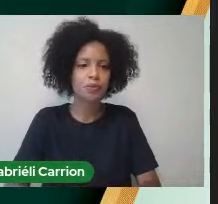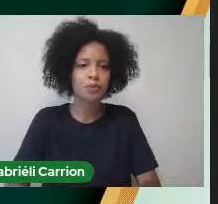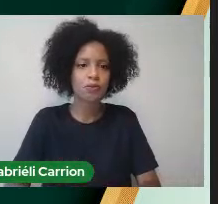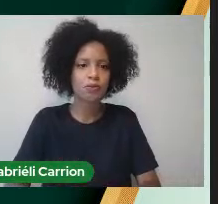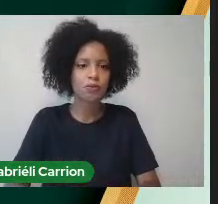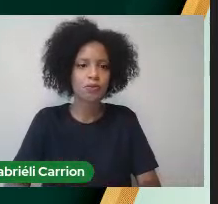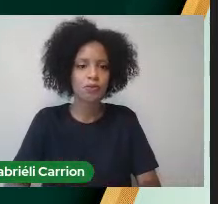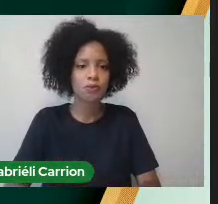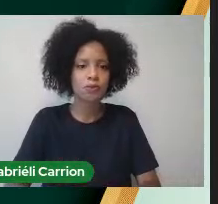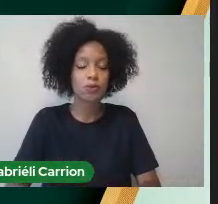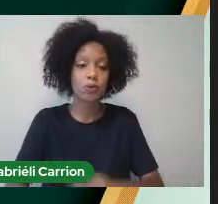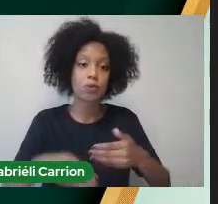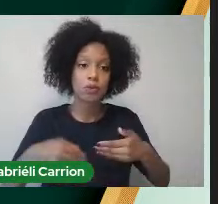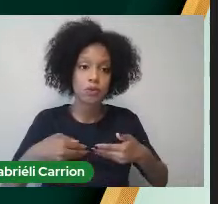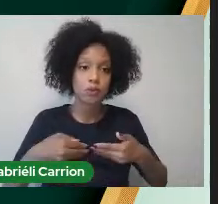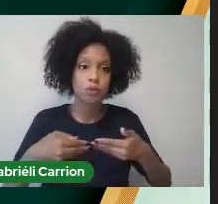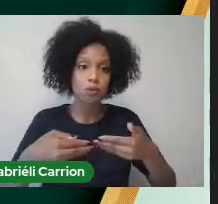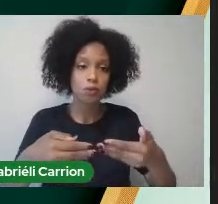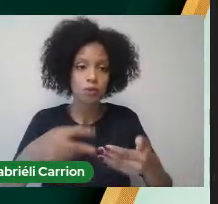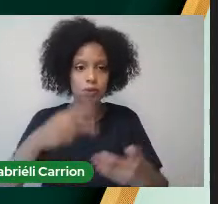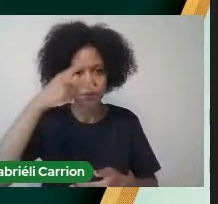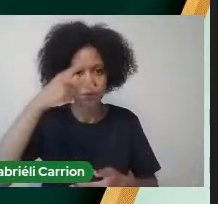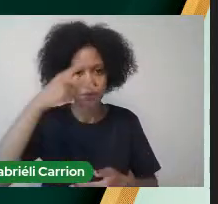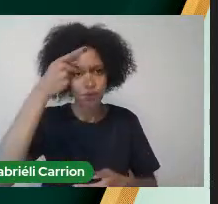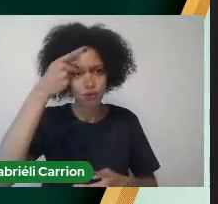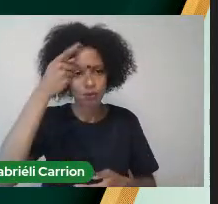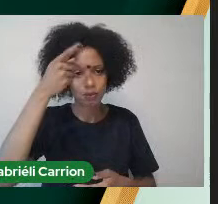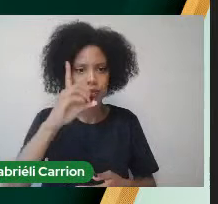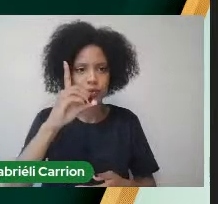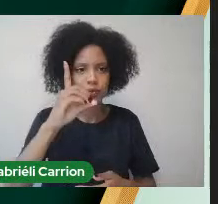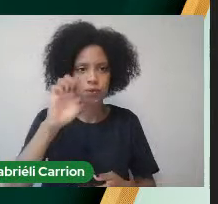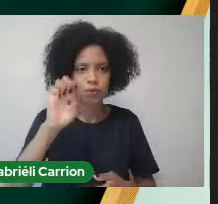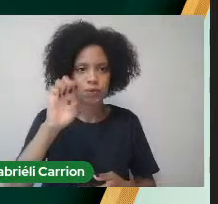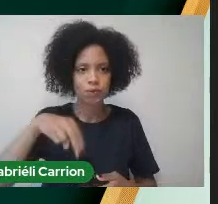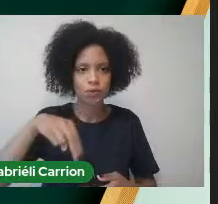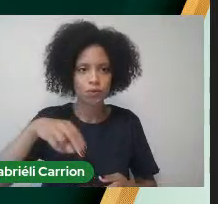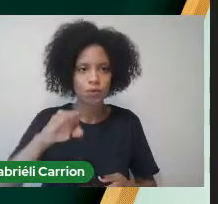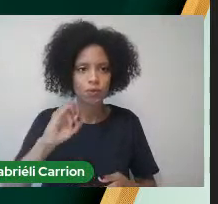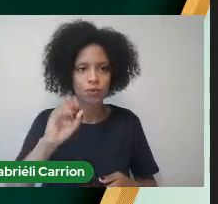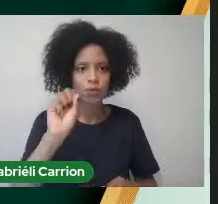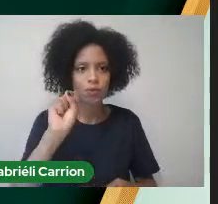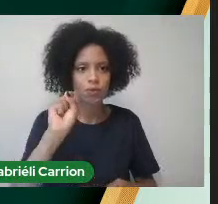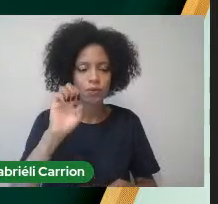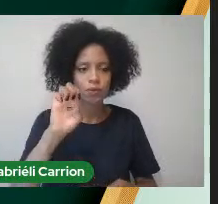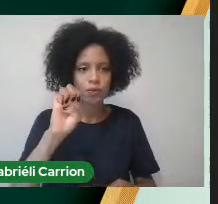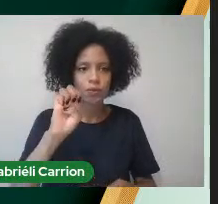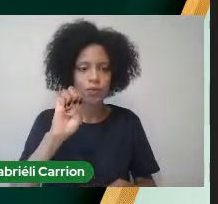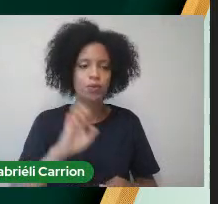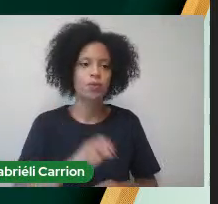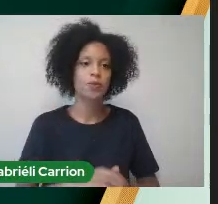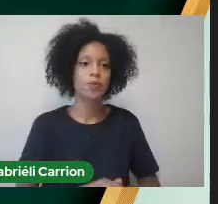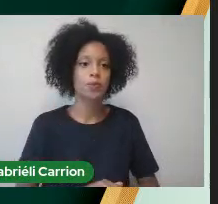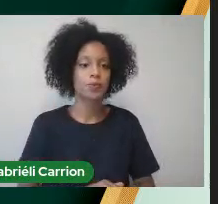Convidamos A Paranifa Professora Denise Aparecida Moser Para a mensagem Auxa